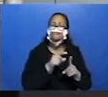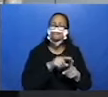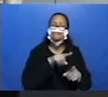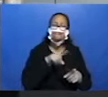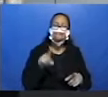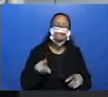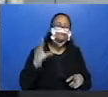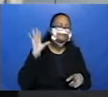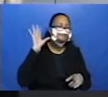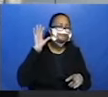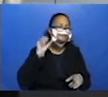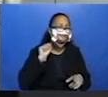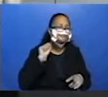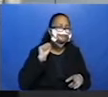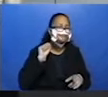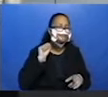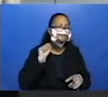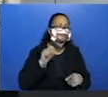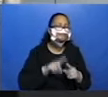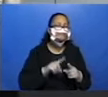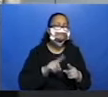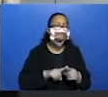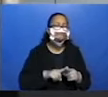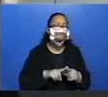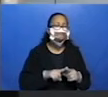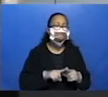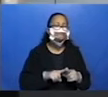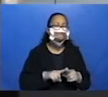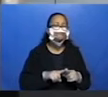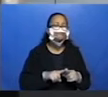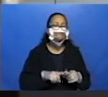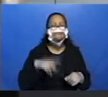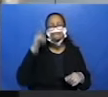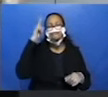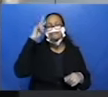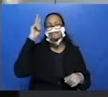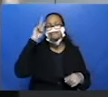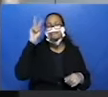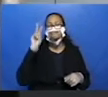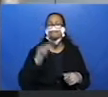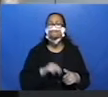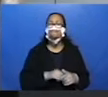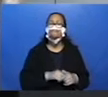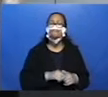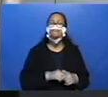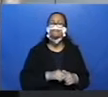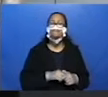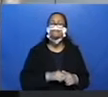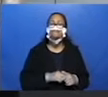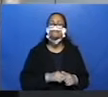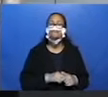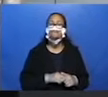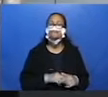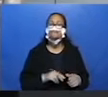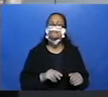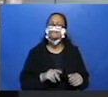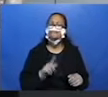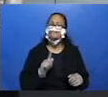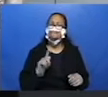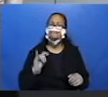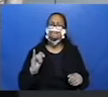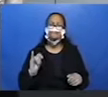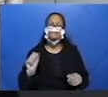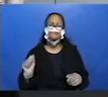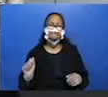ouvirem, porque se você ouve a palavra, você vai lembrar. Aí você vai ler, vai estar gia. Opa, não é o mesmo